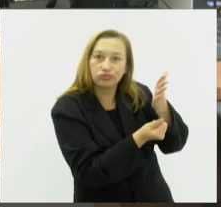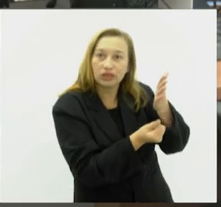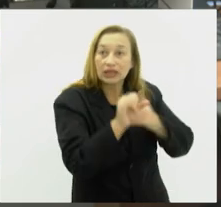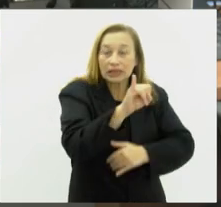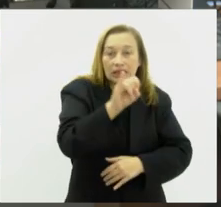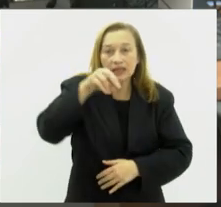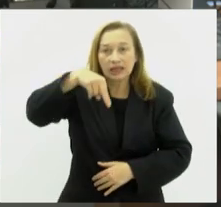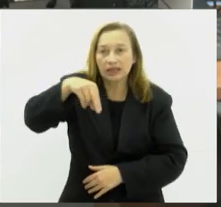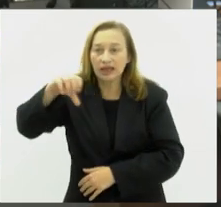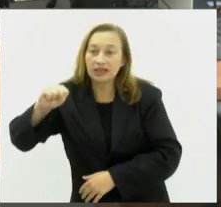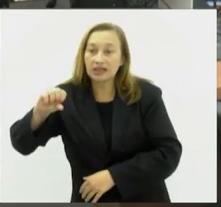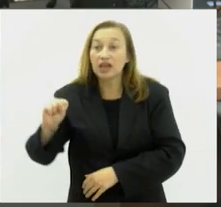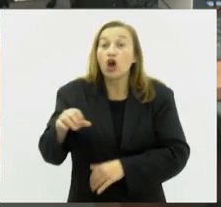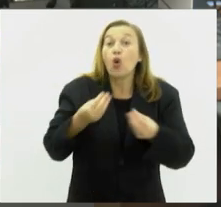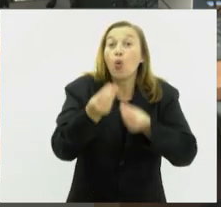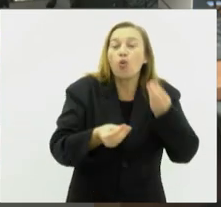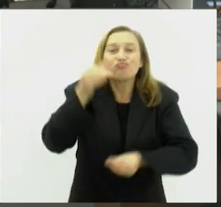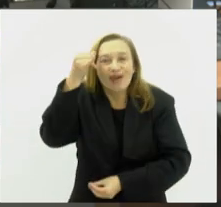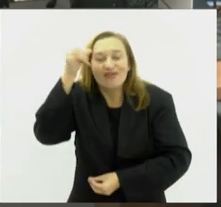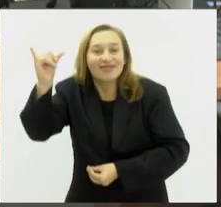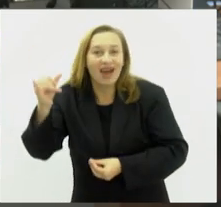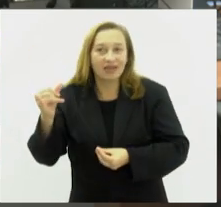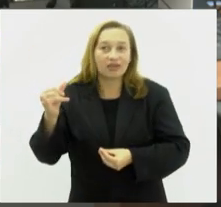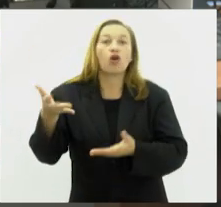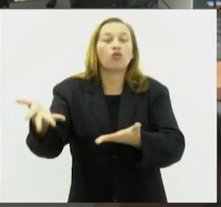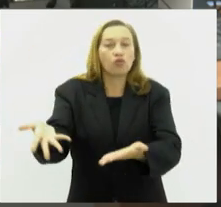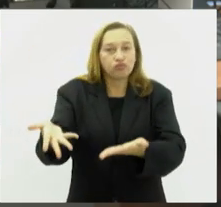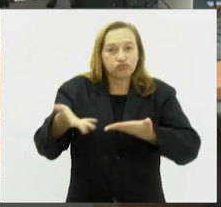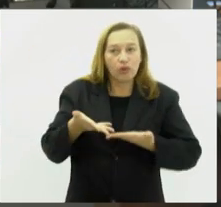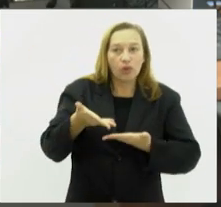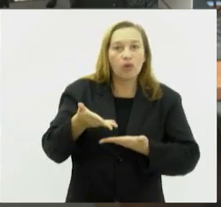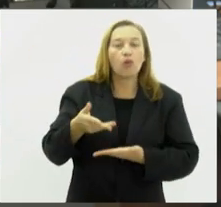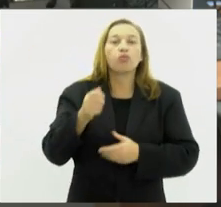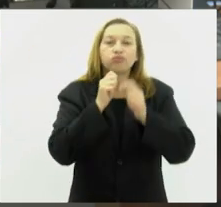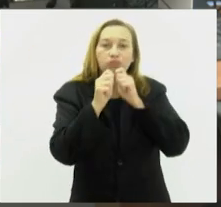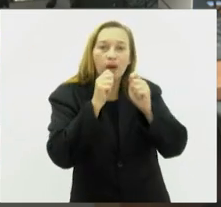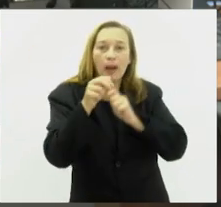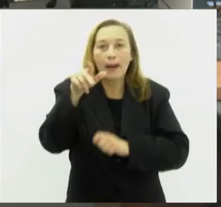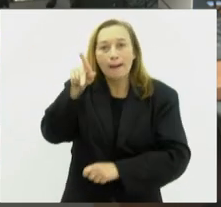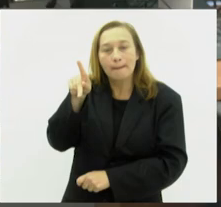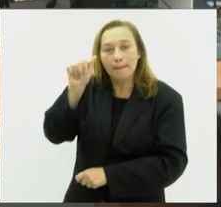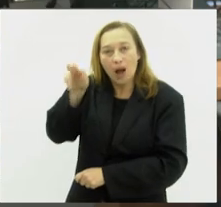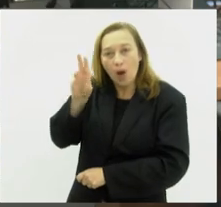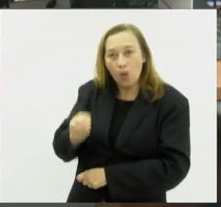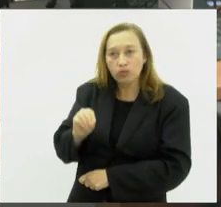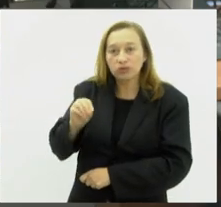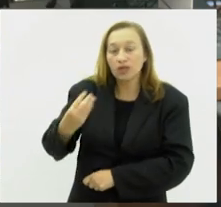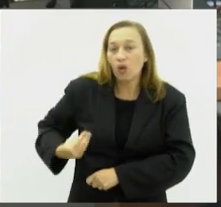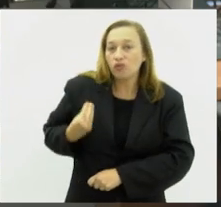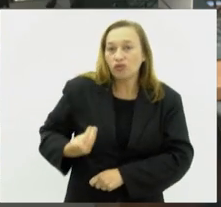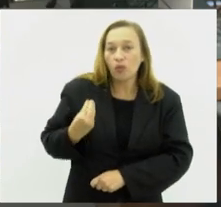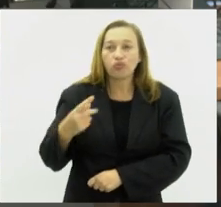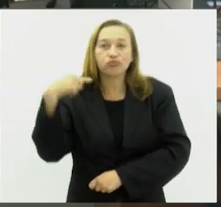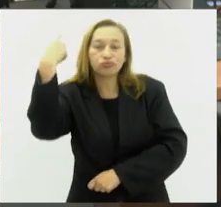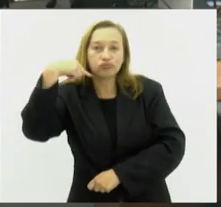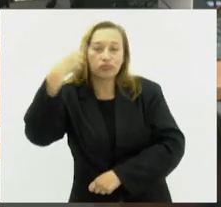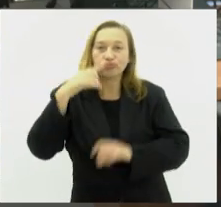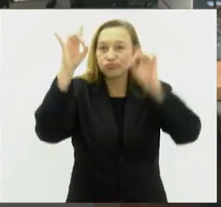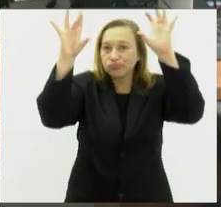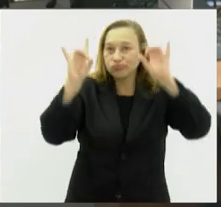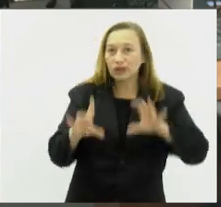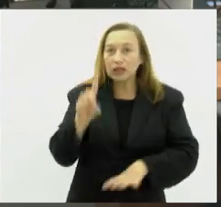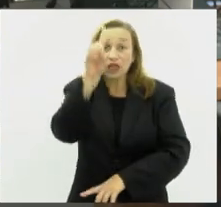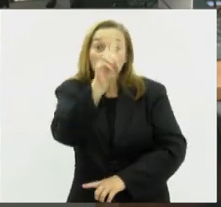Como evitar cair numa cilada como essa? Eu vou chamar o repórter Paulo Vitor Viviani, que está ao vivo com uma advogada especialista em direito